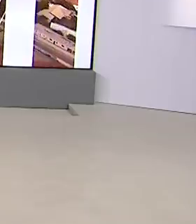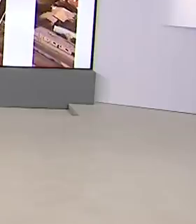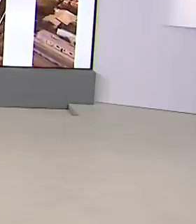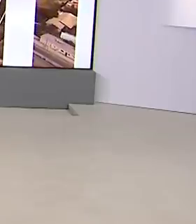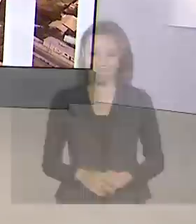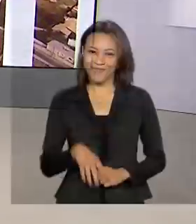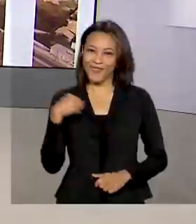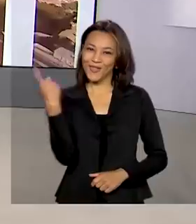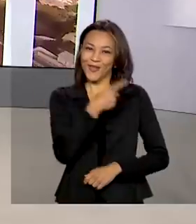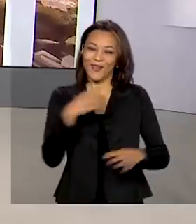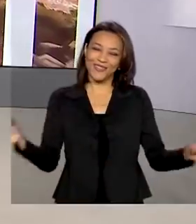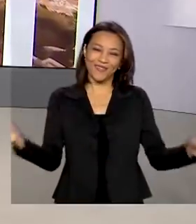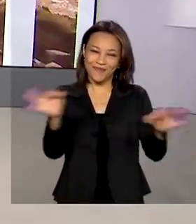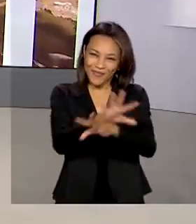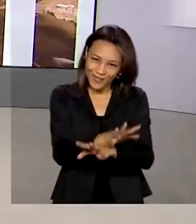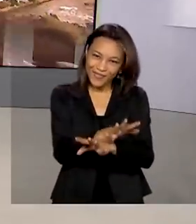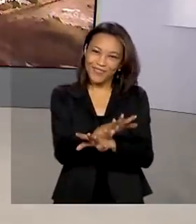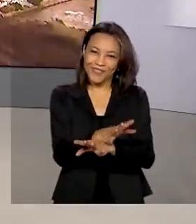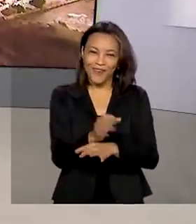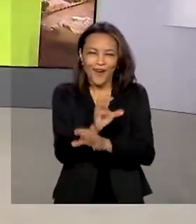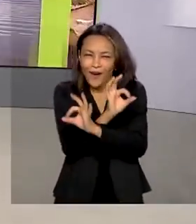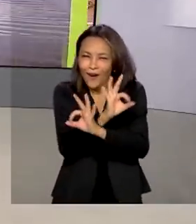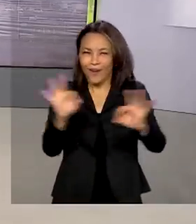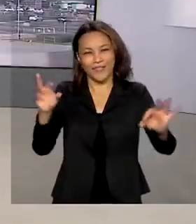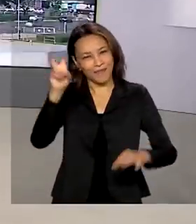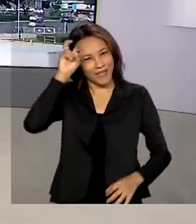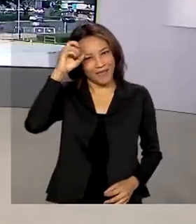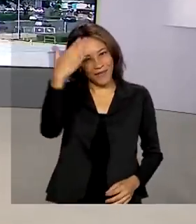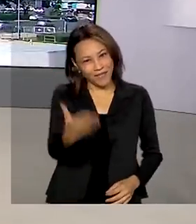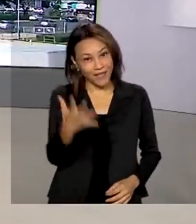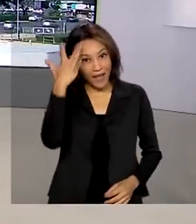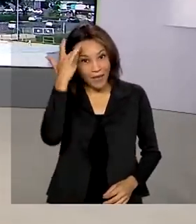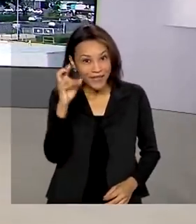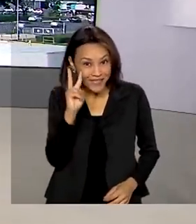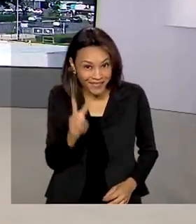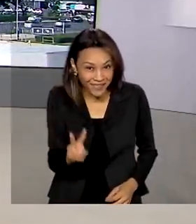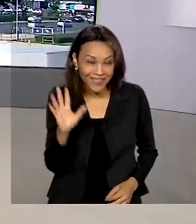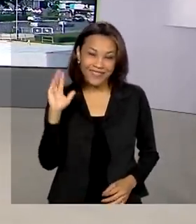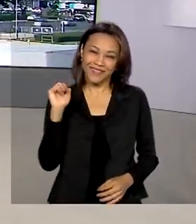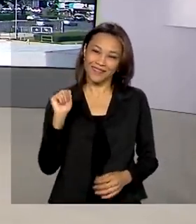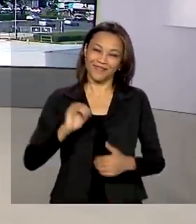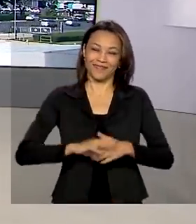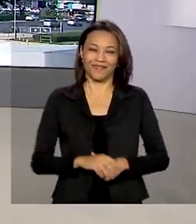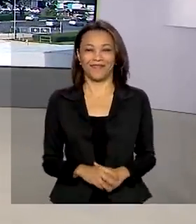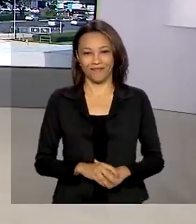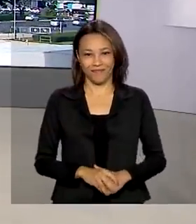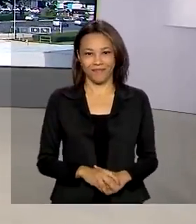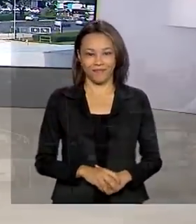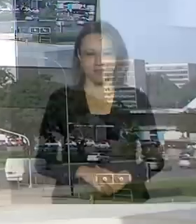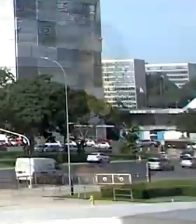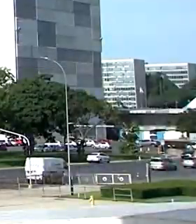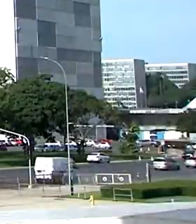O Brasil em dia fica por aqui. Uma ótima quinta-feira para você. Nos vemos amanhã. Até lá. Tchau.